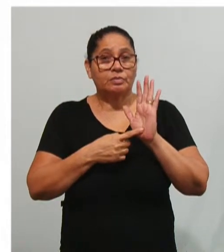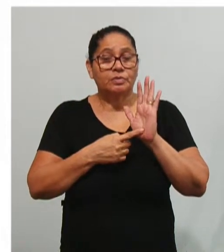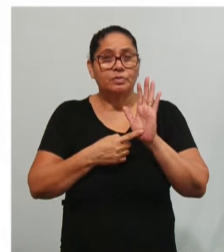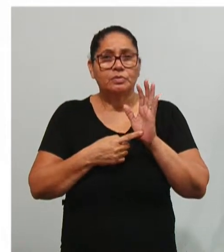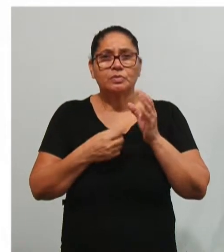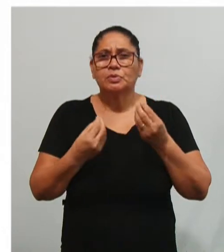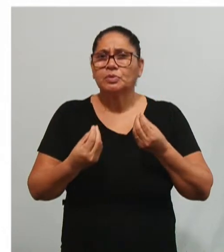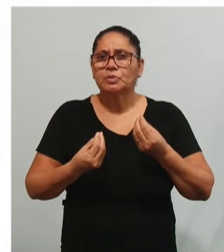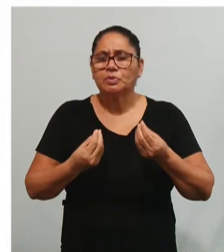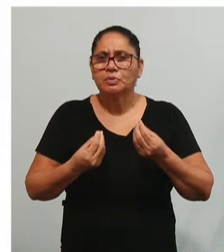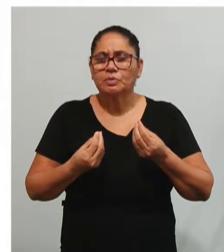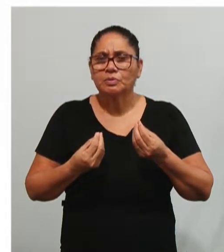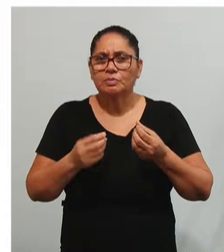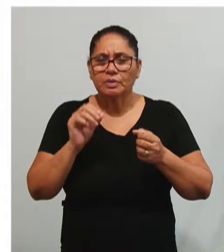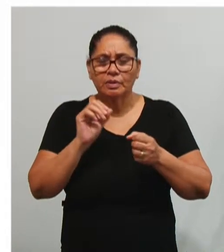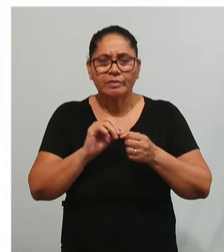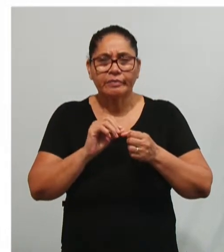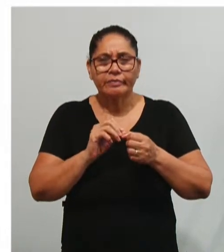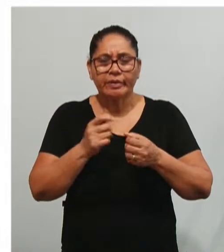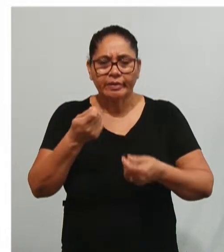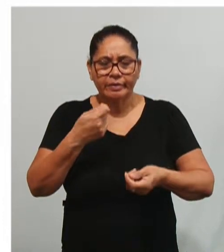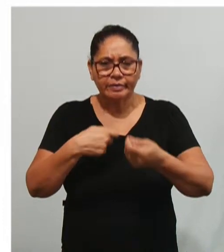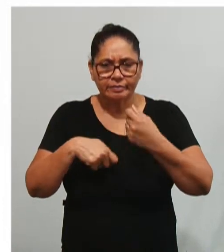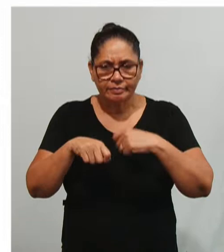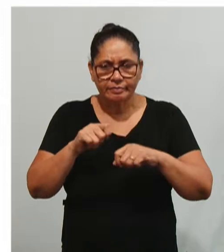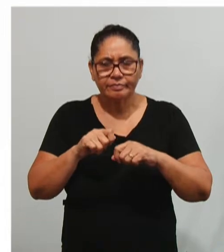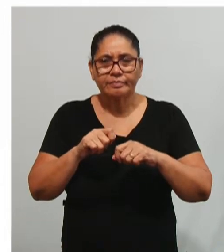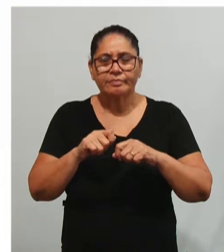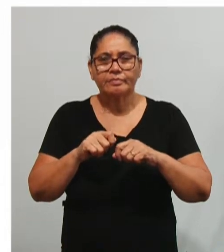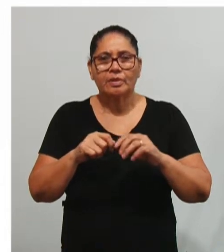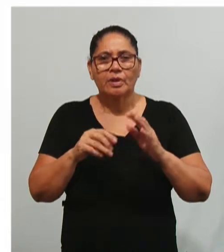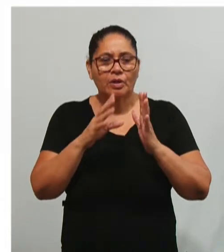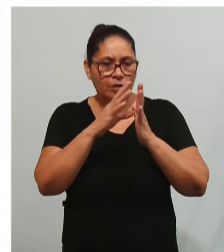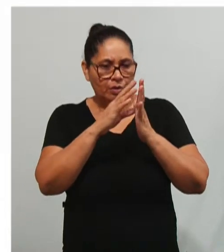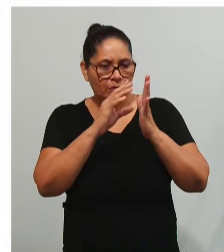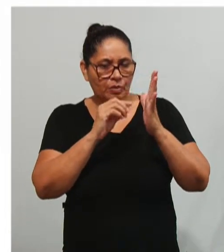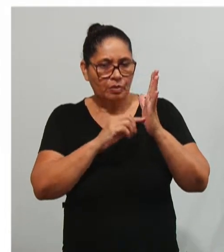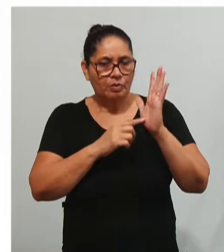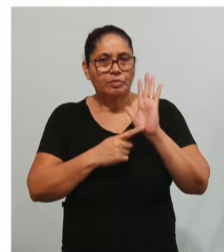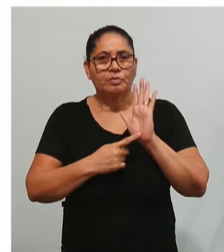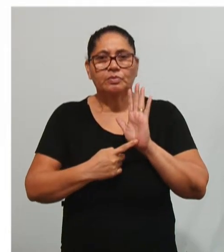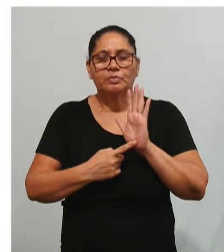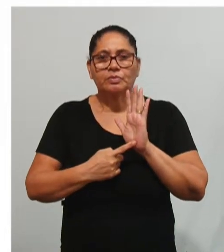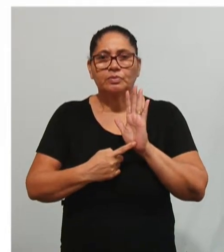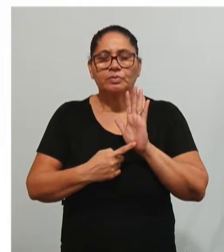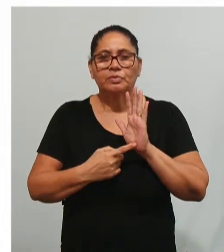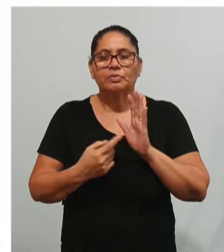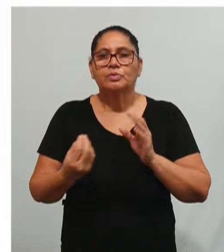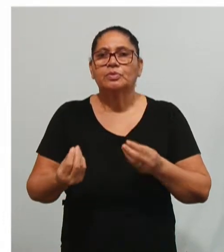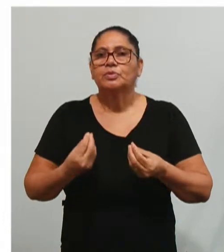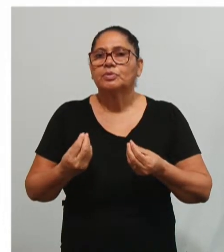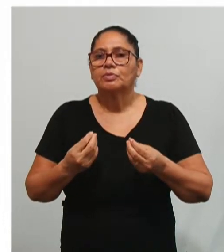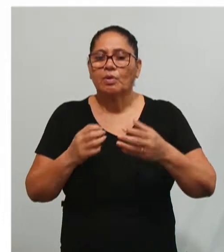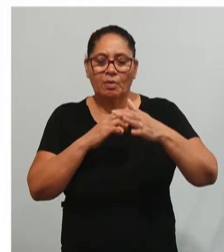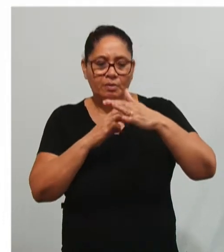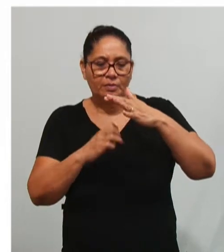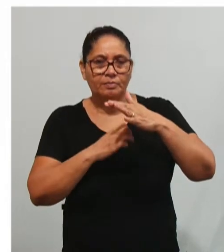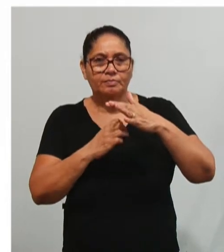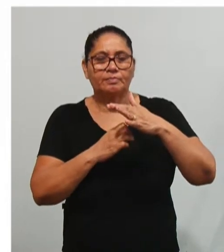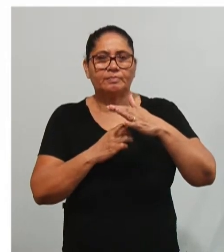entre essa administração, esse modelo proposto da administração, a moda, sob o modelo de uma empresa